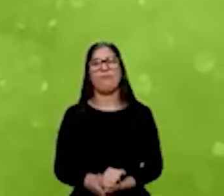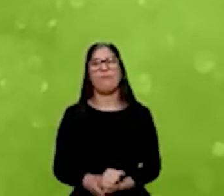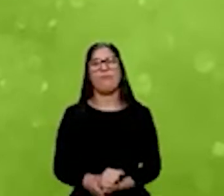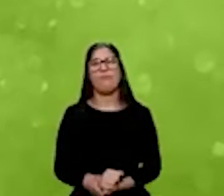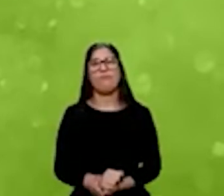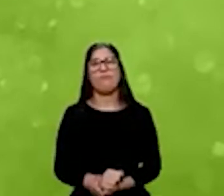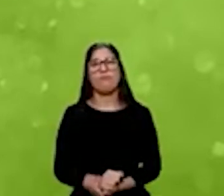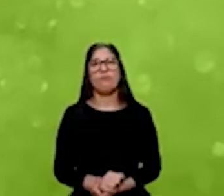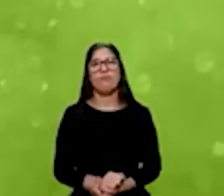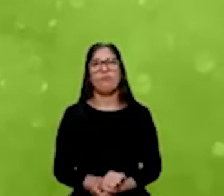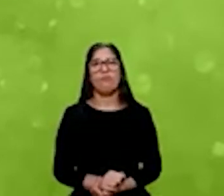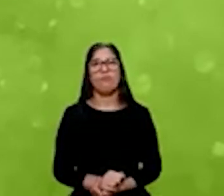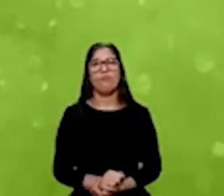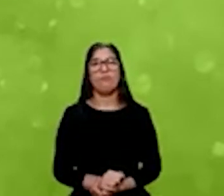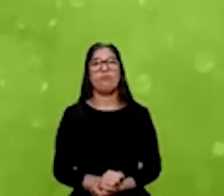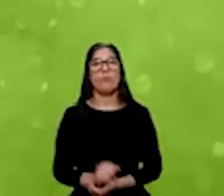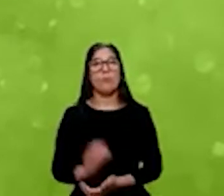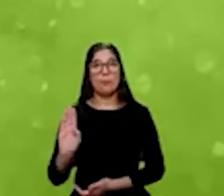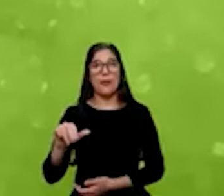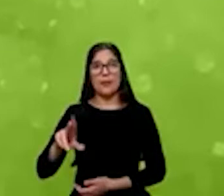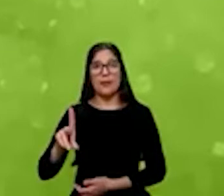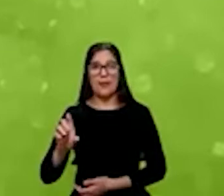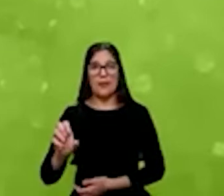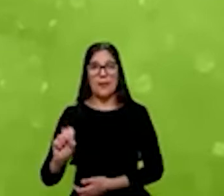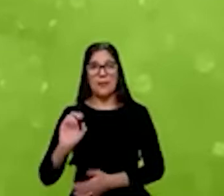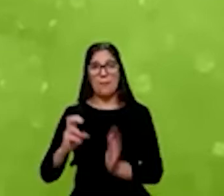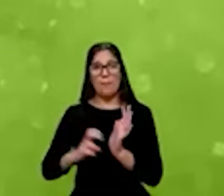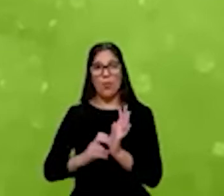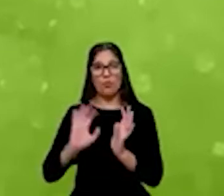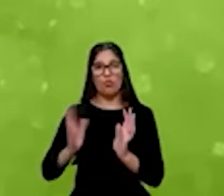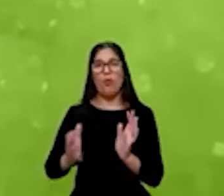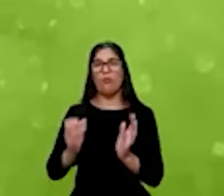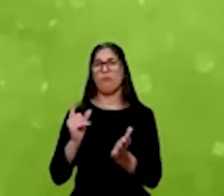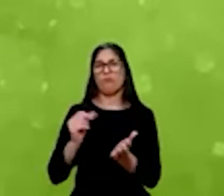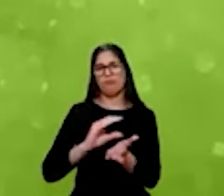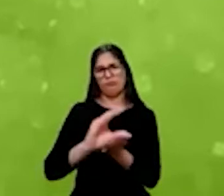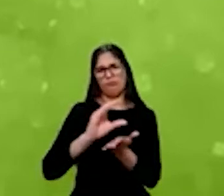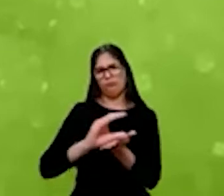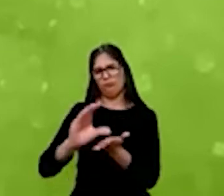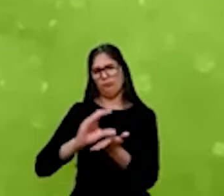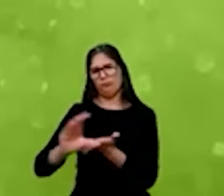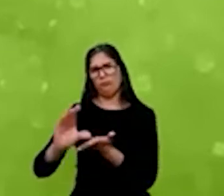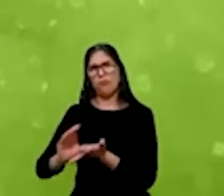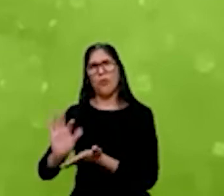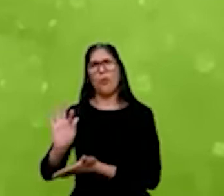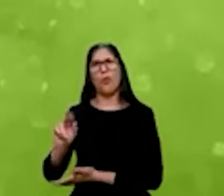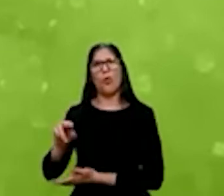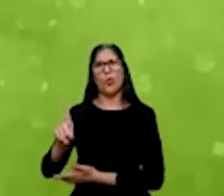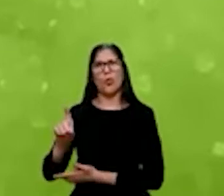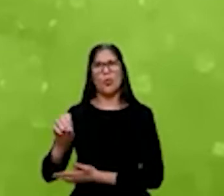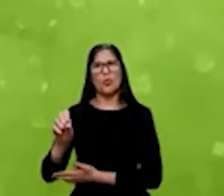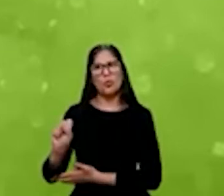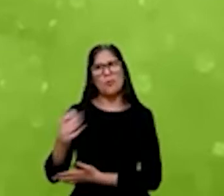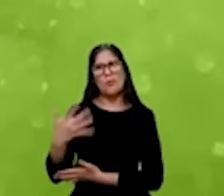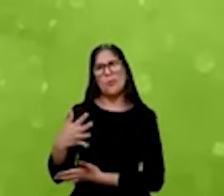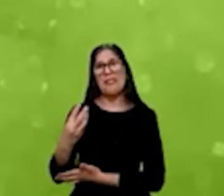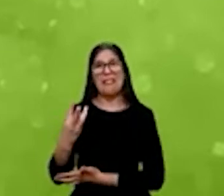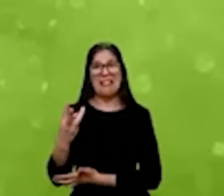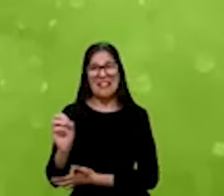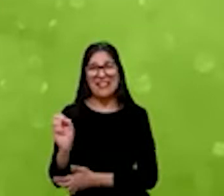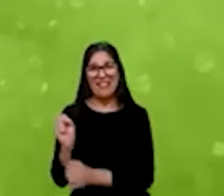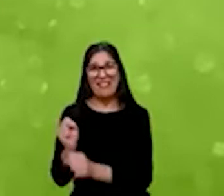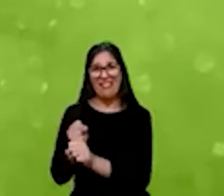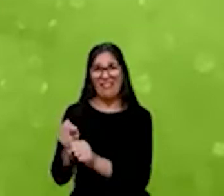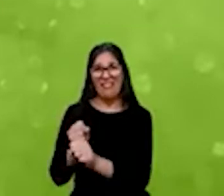O BNDES já investe em fundos de investimentos há cerca de 30 anos, então tem uma